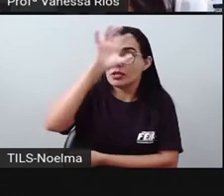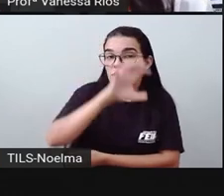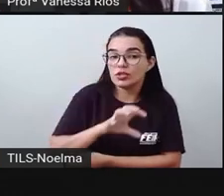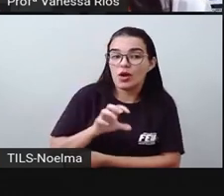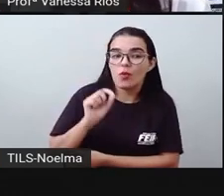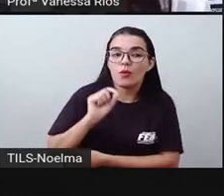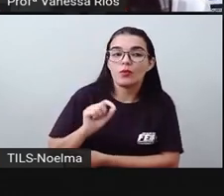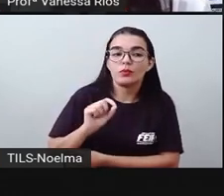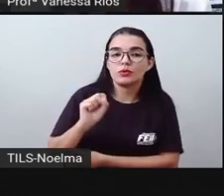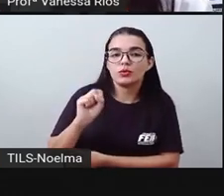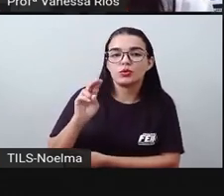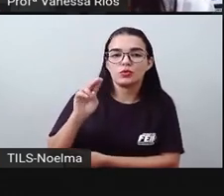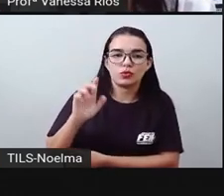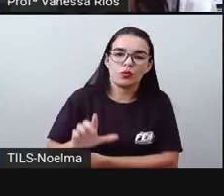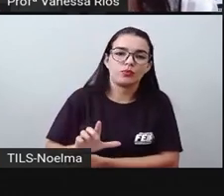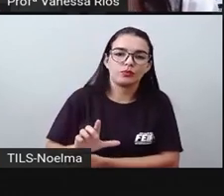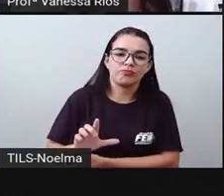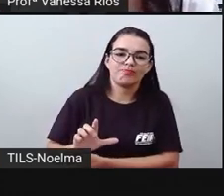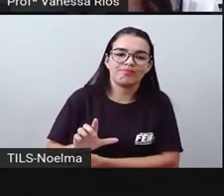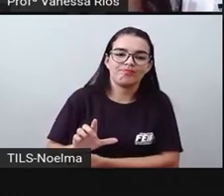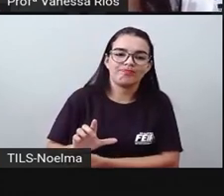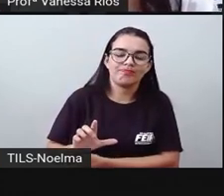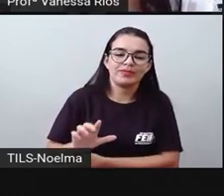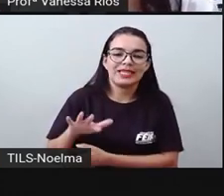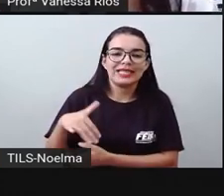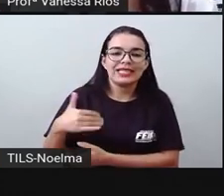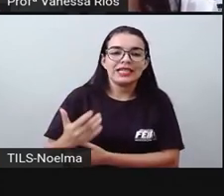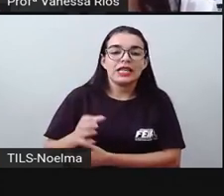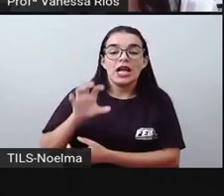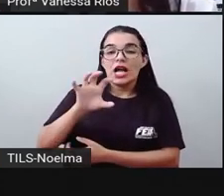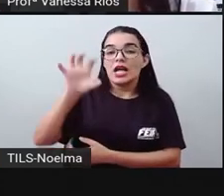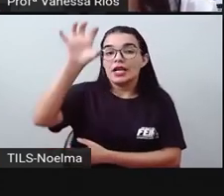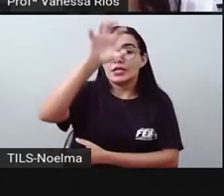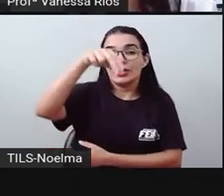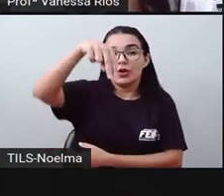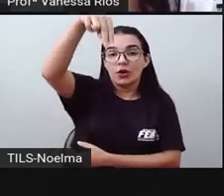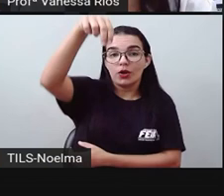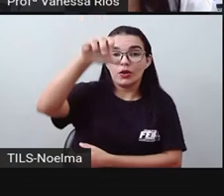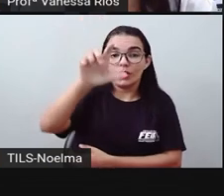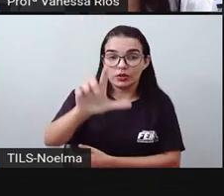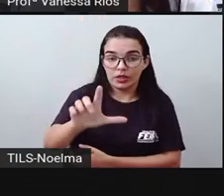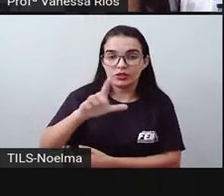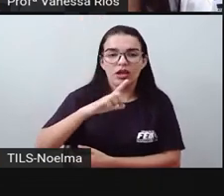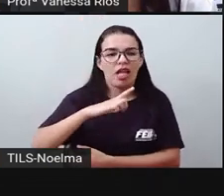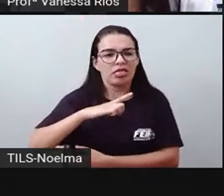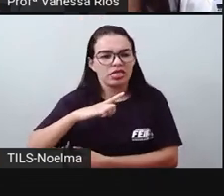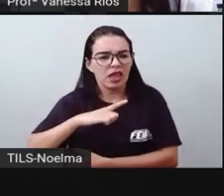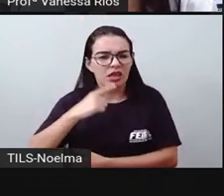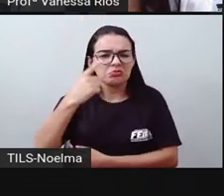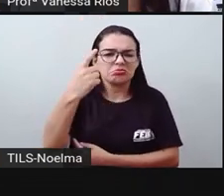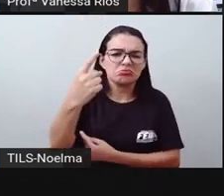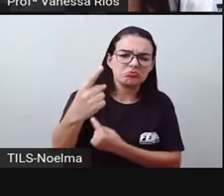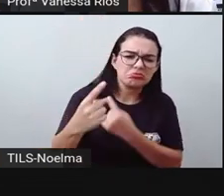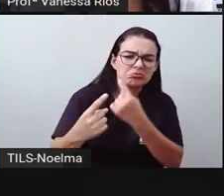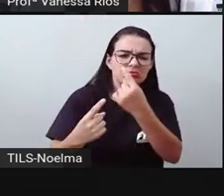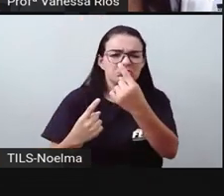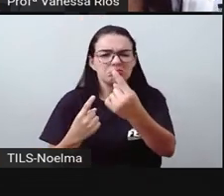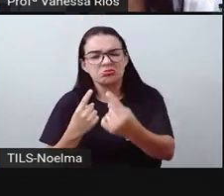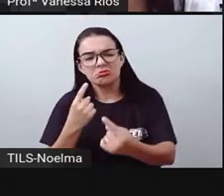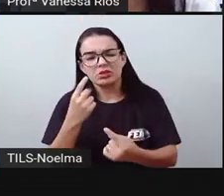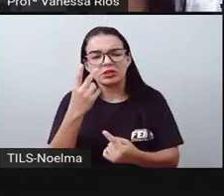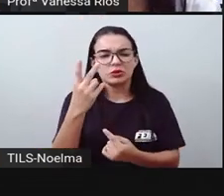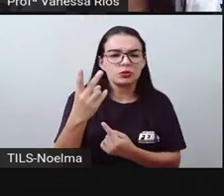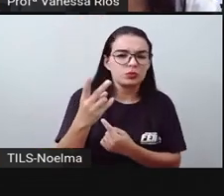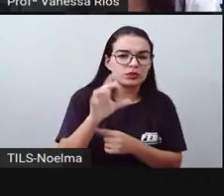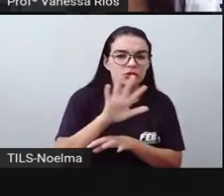região sul. Então a região nordeste, a gente observa que a existência de uma linha, duas linhas